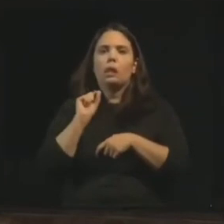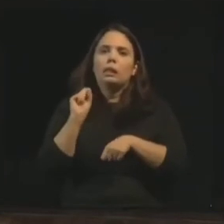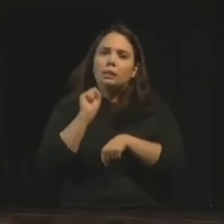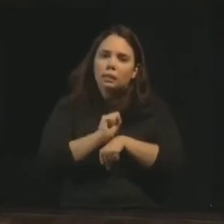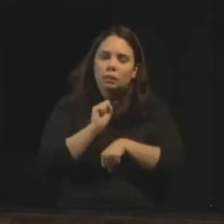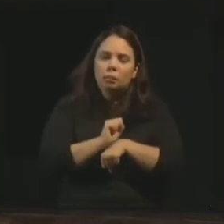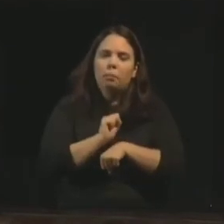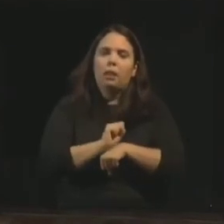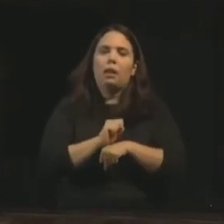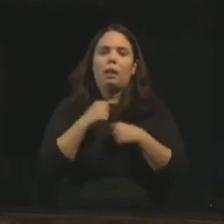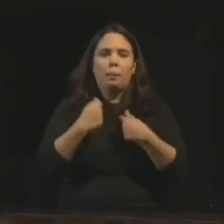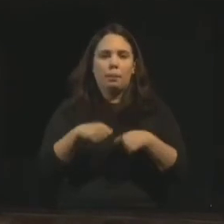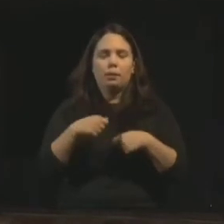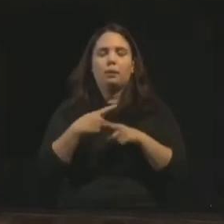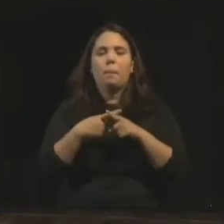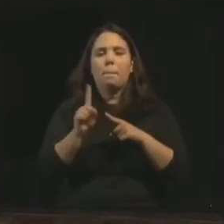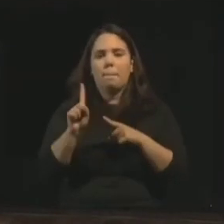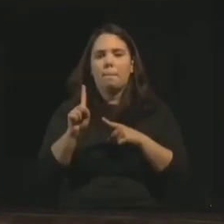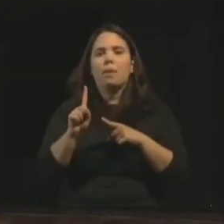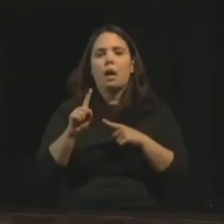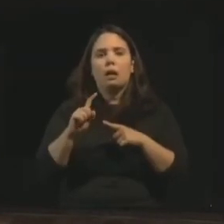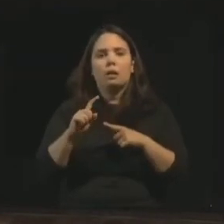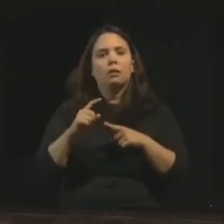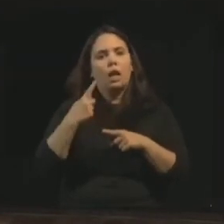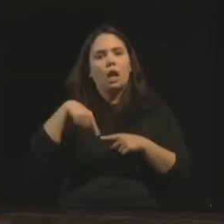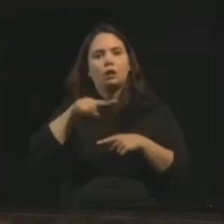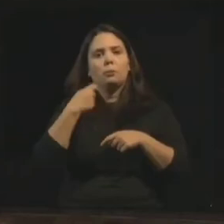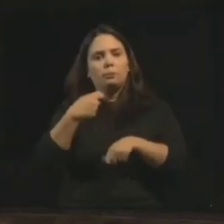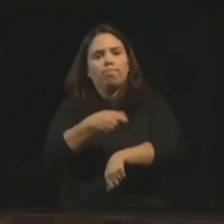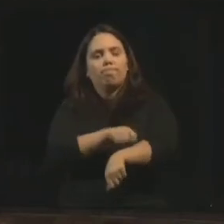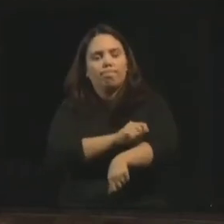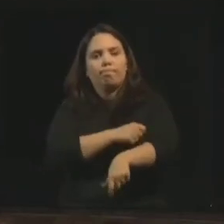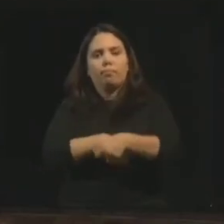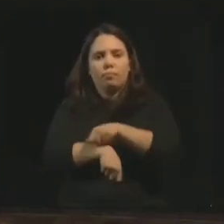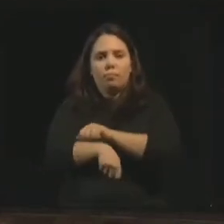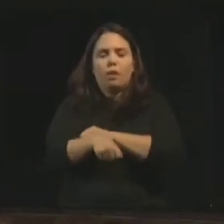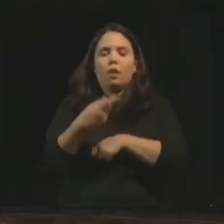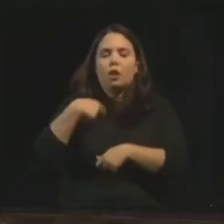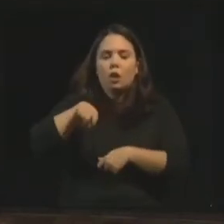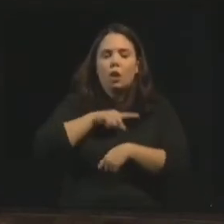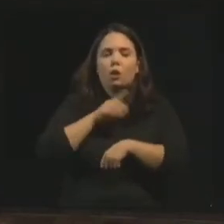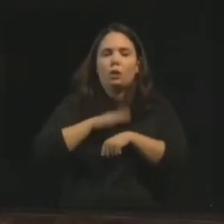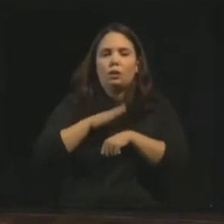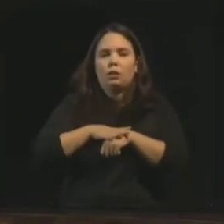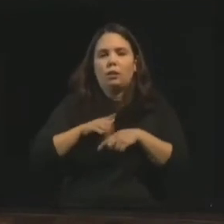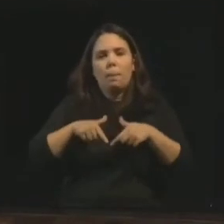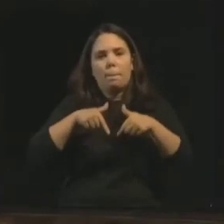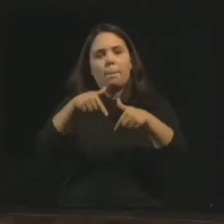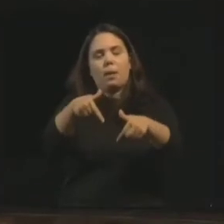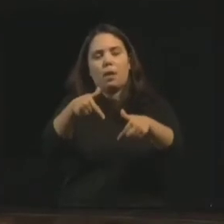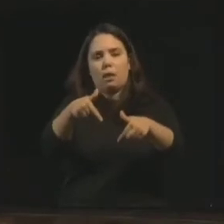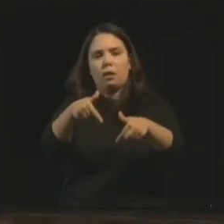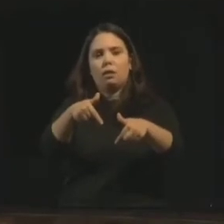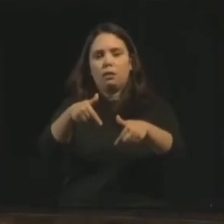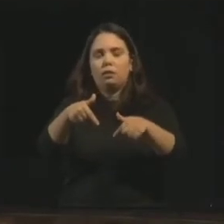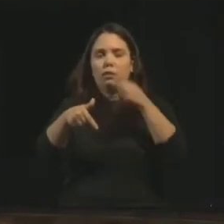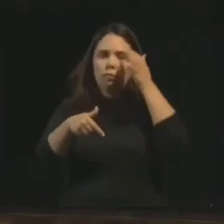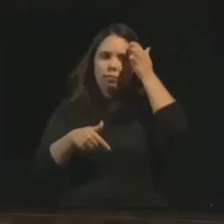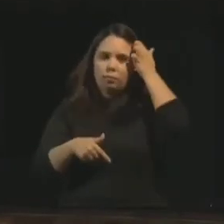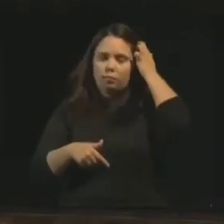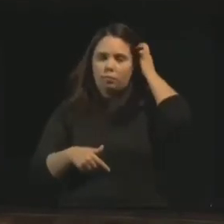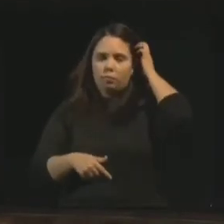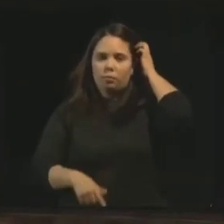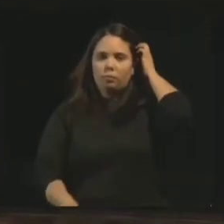nós não precisamos correr atrás, fazer a nossa parte, trazer riqueza ou facilidades também, não? Aliás,